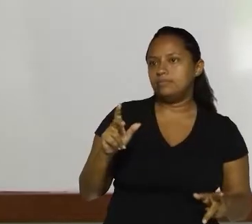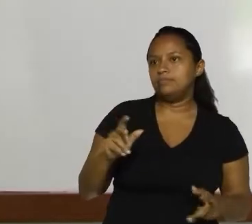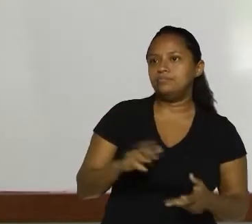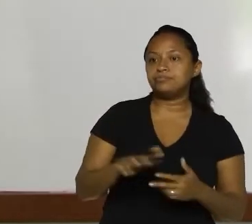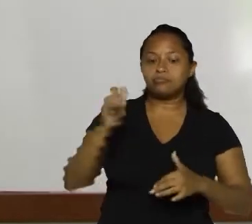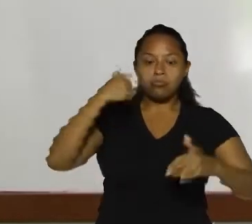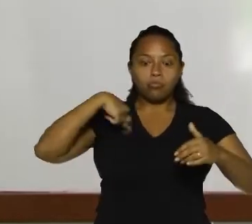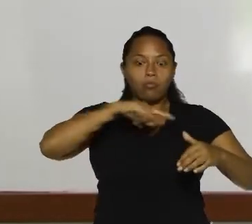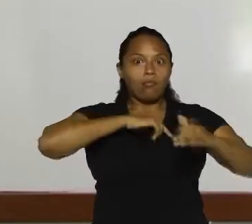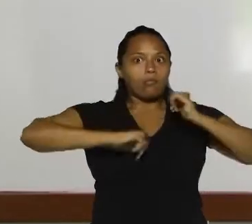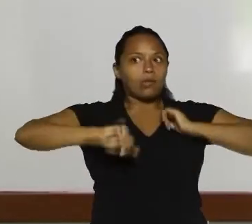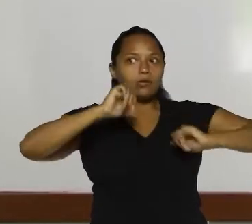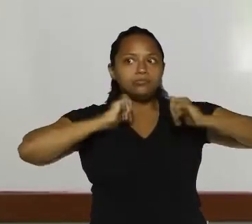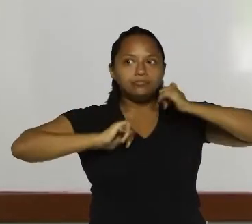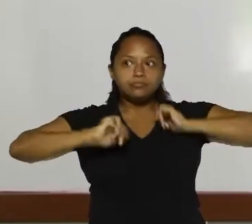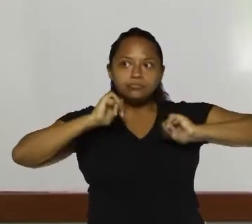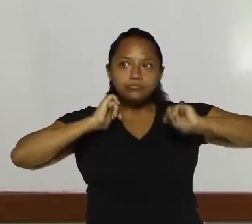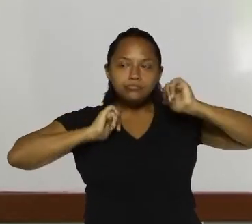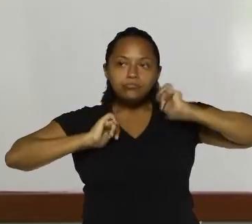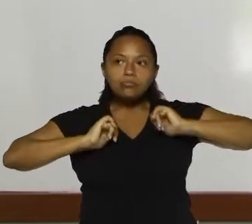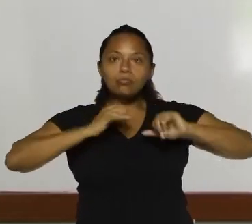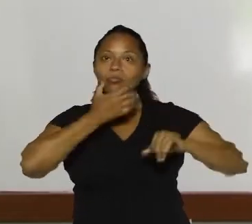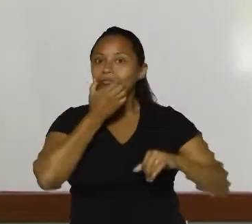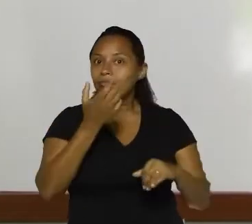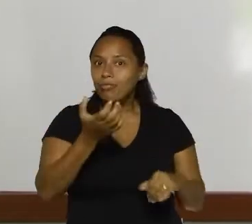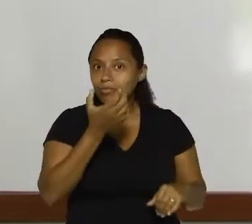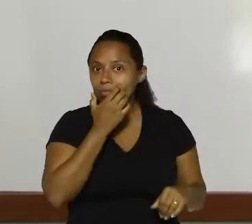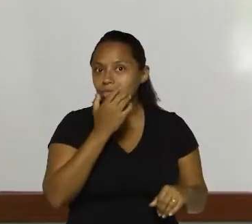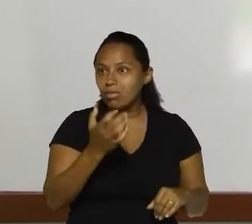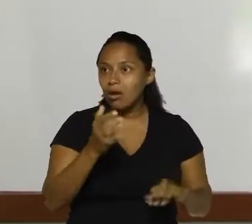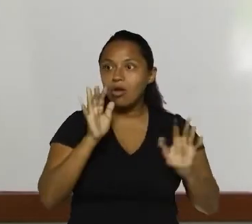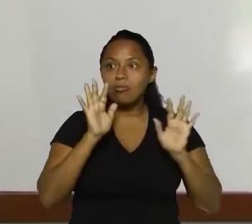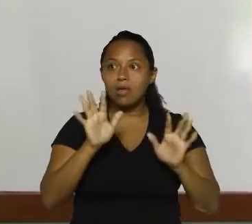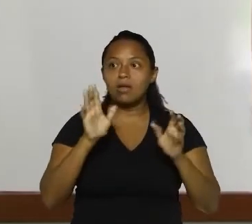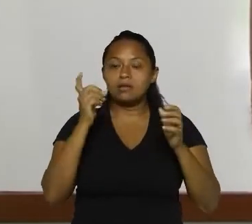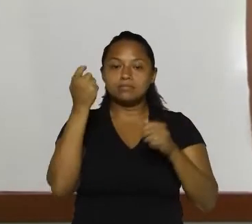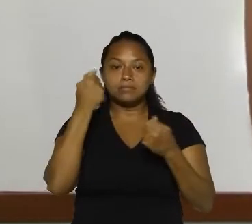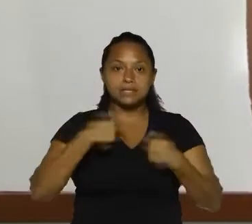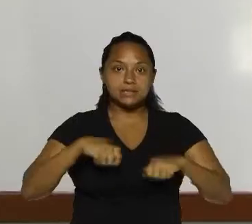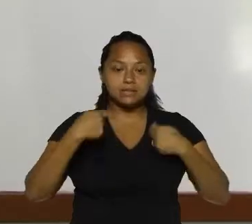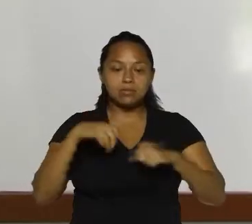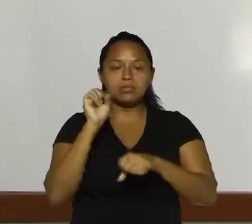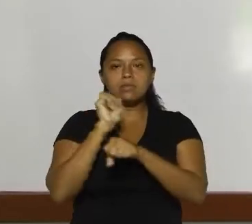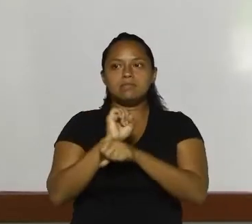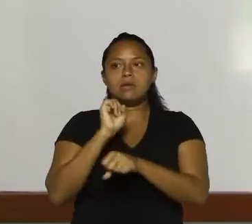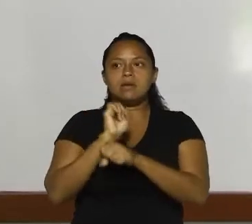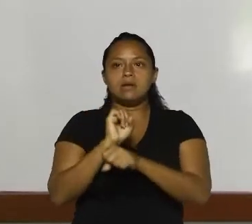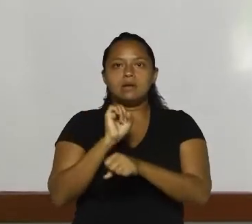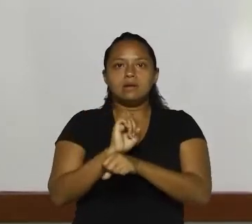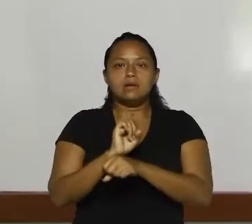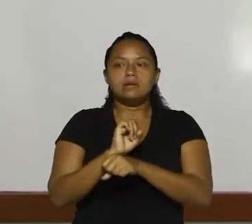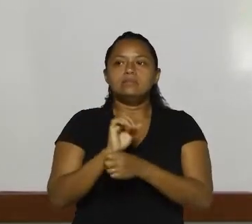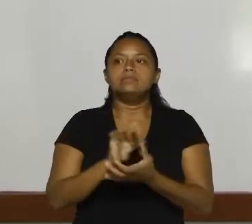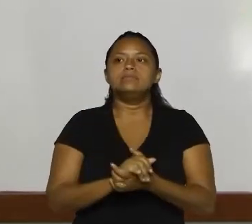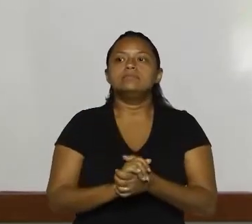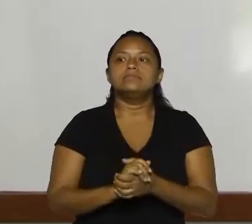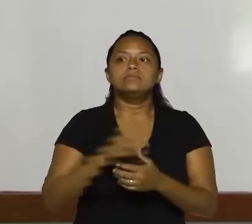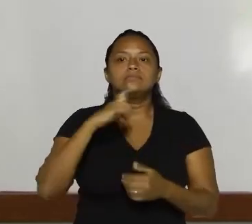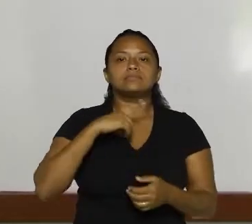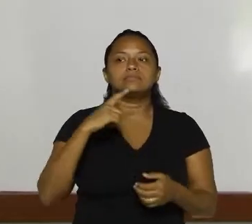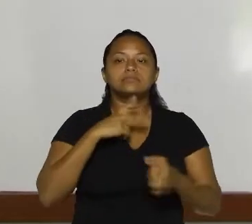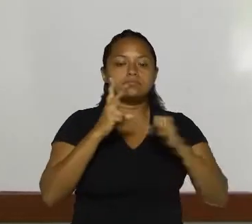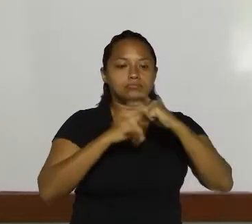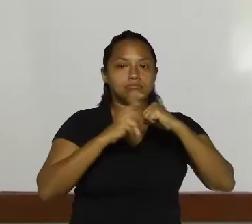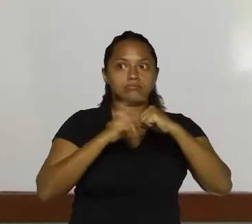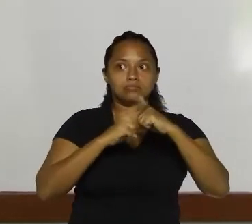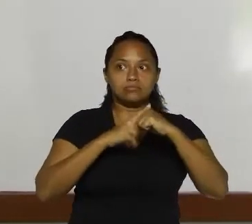ansiosos pelo Natal, mas precisamos esperar. Vejam que eu tenho dois verbos, perdão, dois verbos não. Vejam que aqui nós temos, ó, o